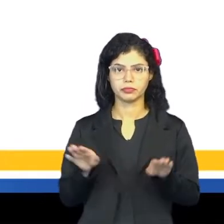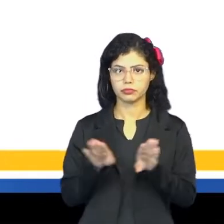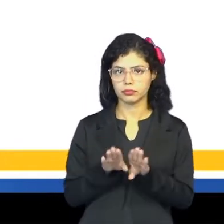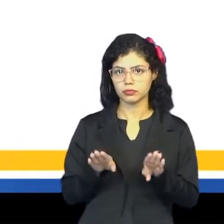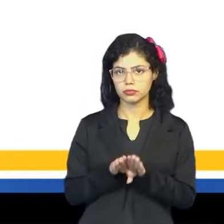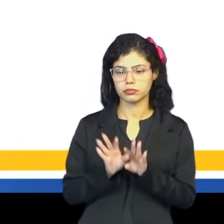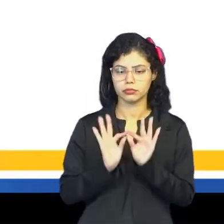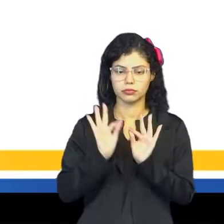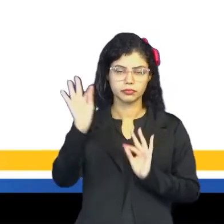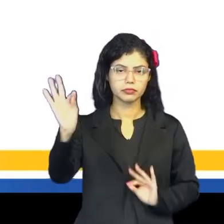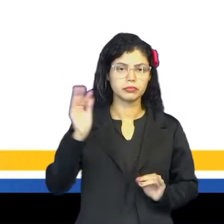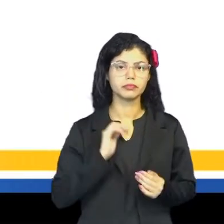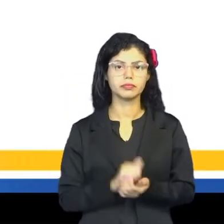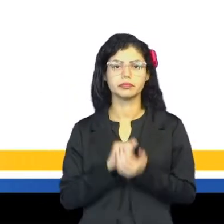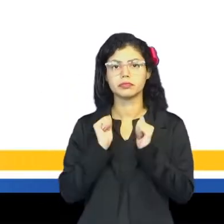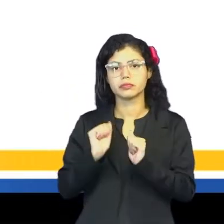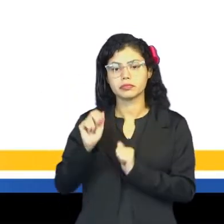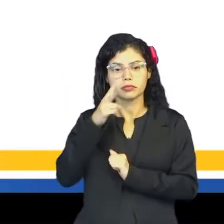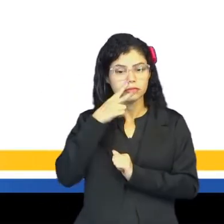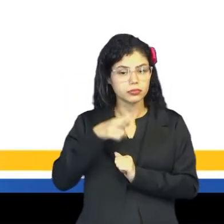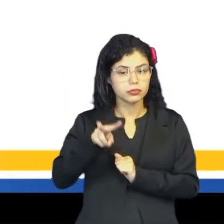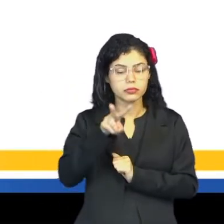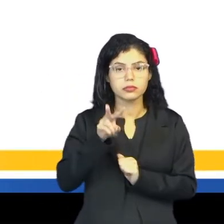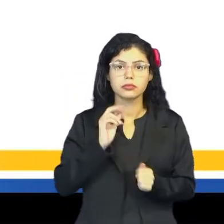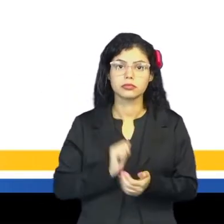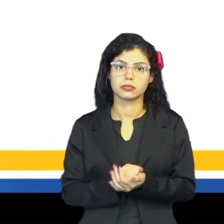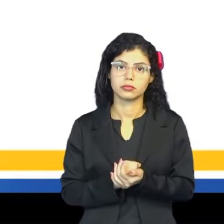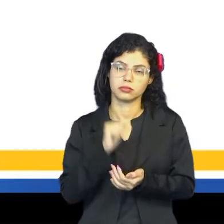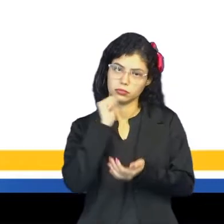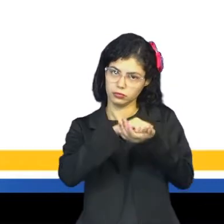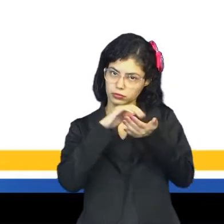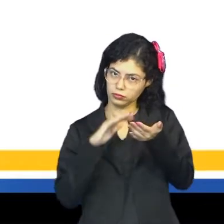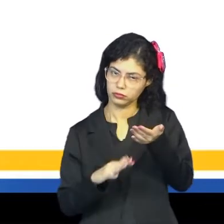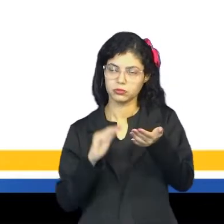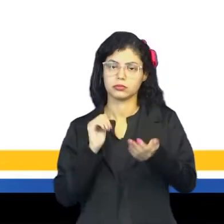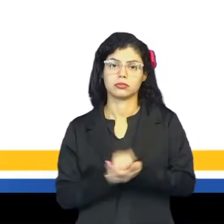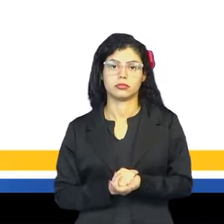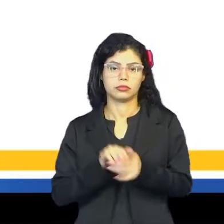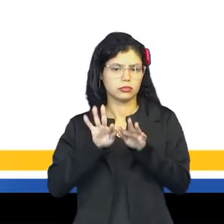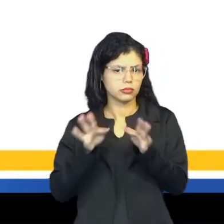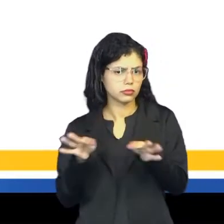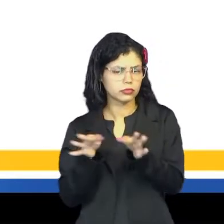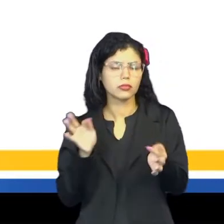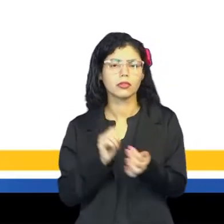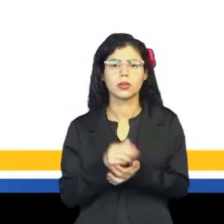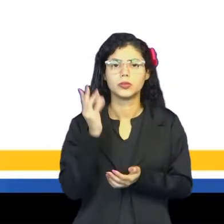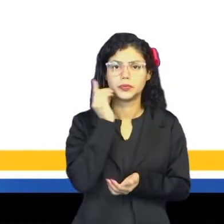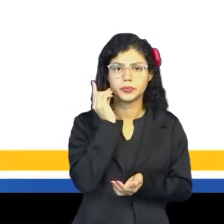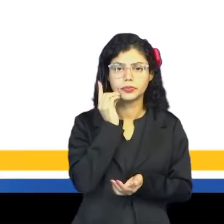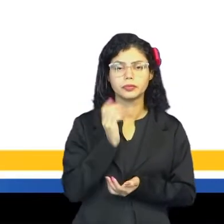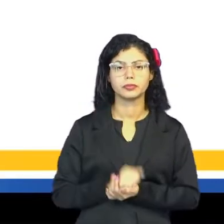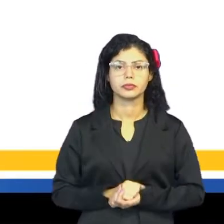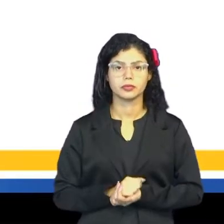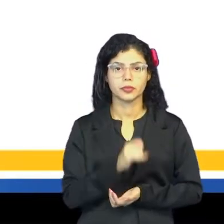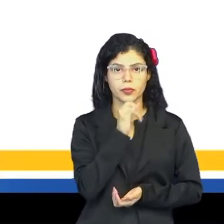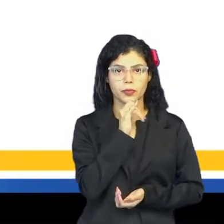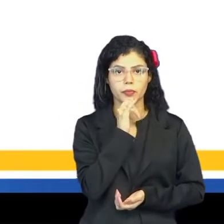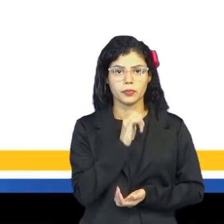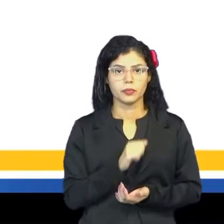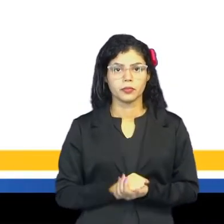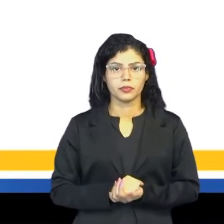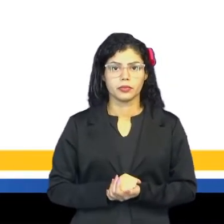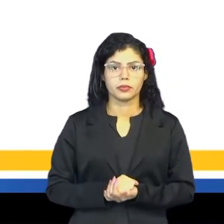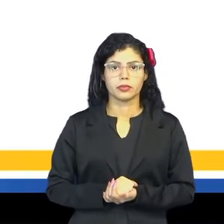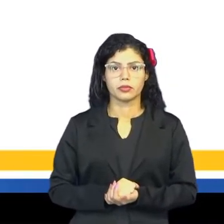tais medições podem ser verificadas em atividades simples do cotidiano. Por exemplo,